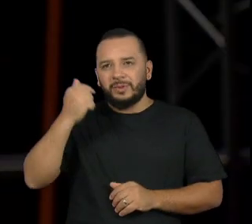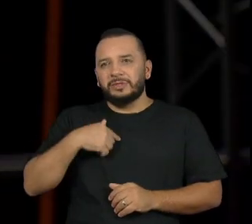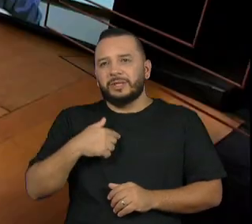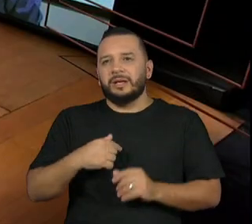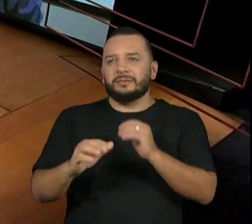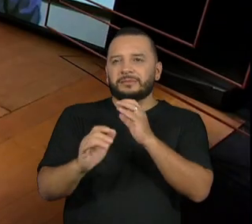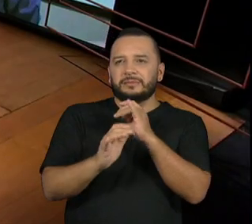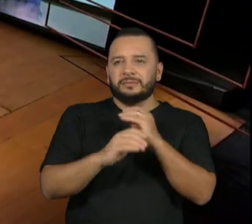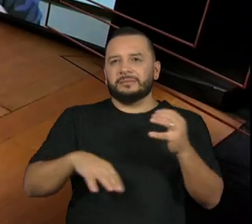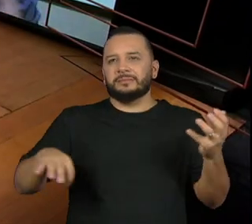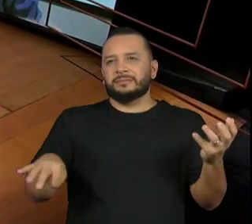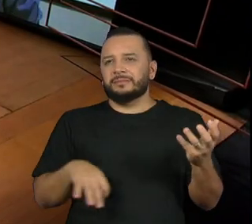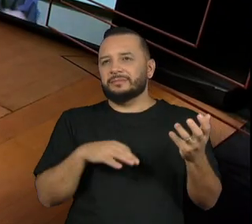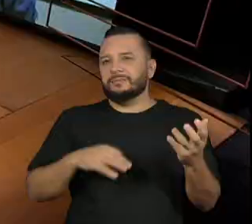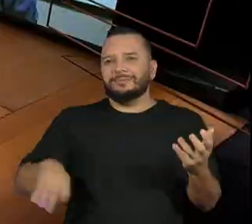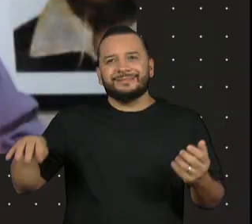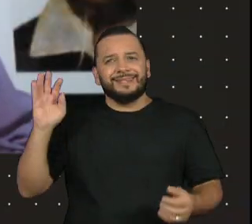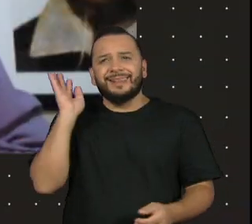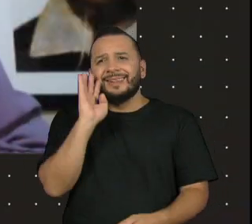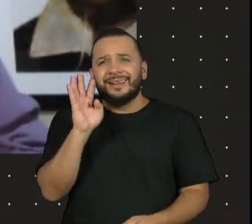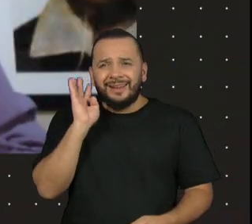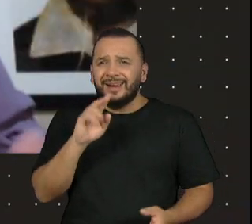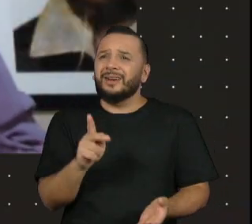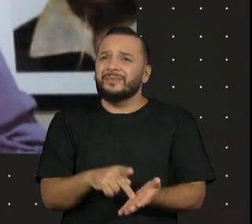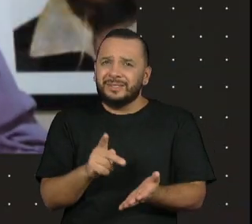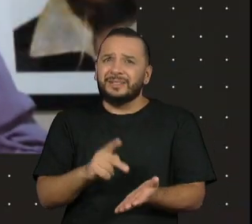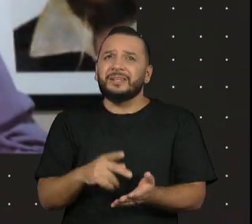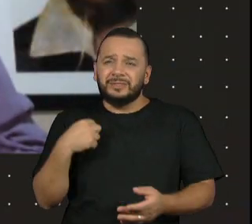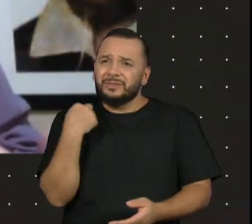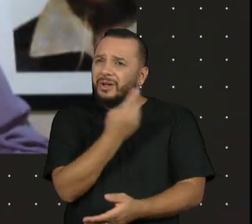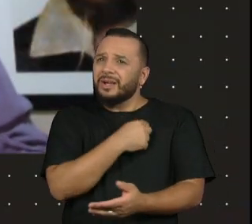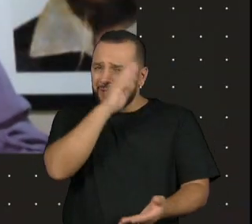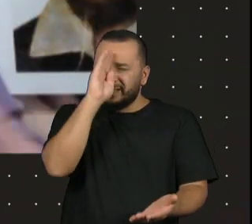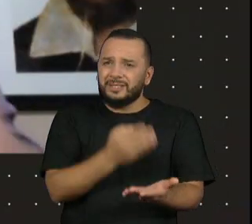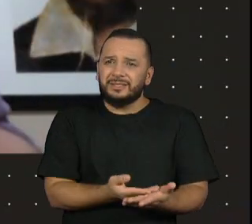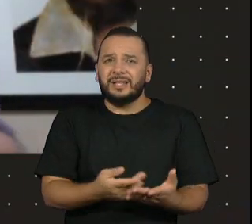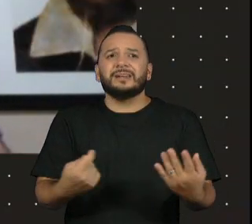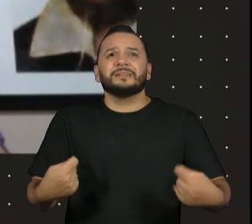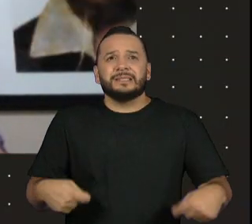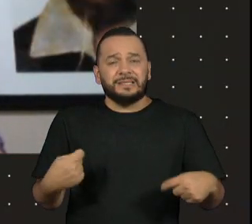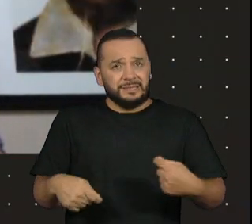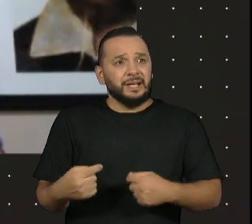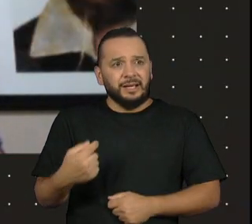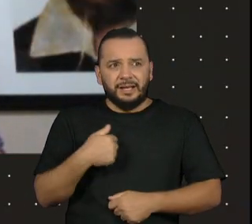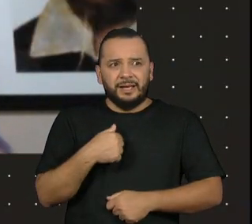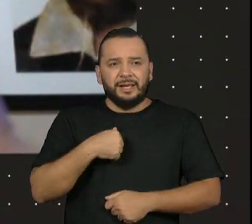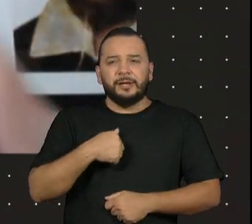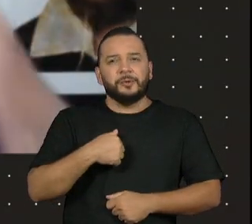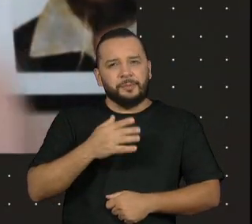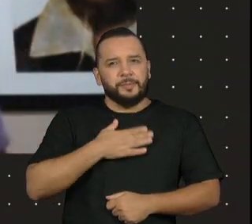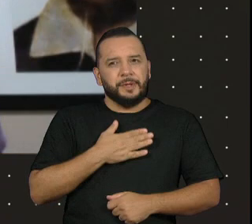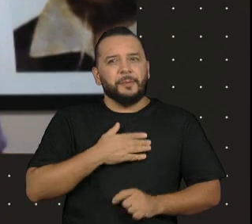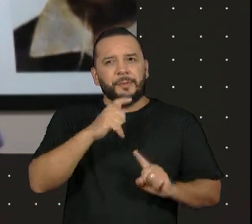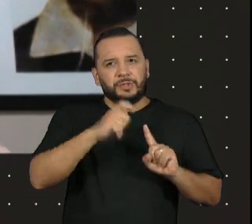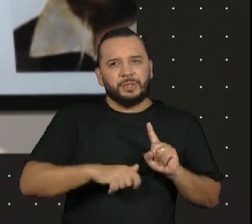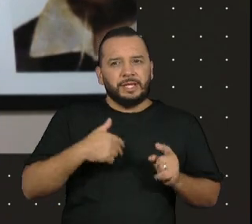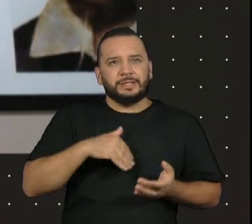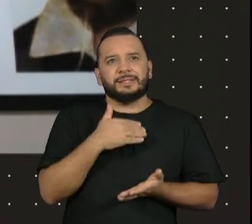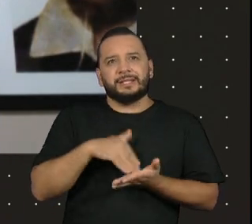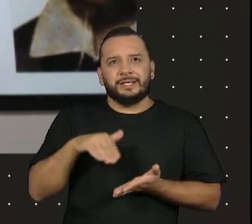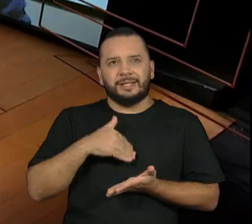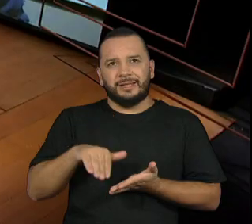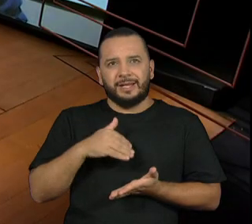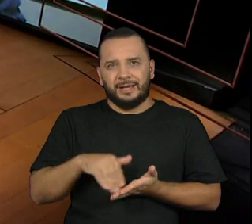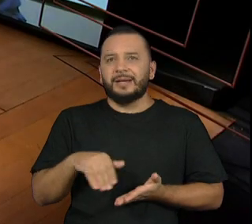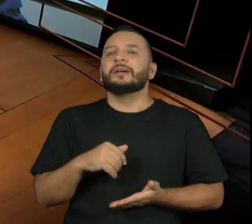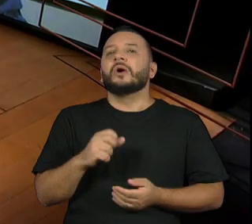é legal para caramba, a gente é legal e a gente tem que acreditar nisso e, para isso, eu tenho que cumprir esse personagem de secretário ou de